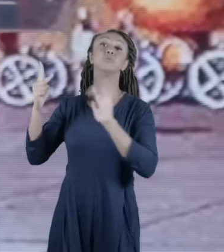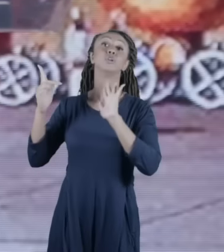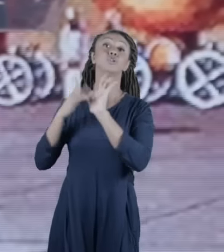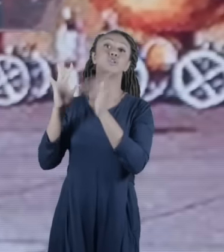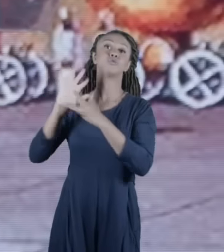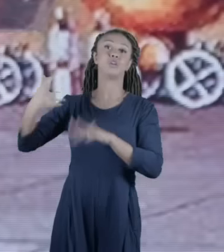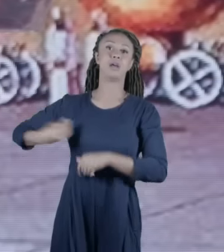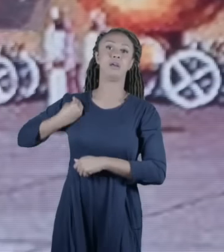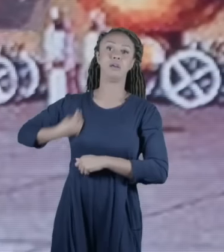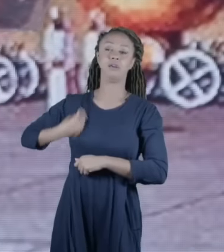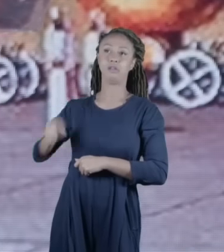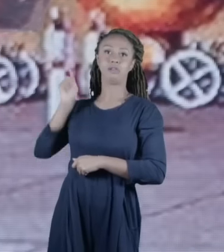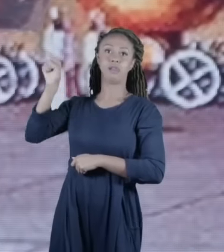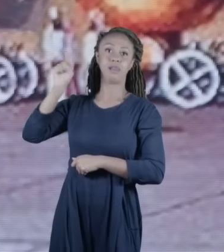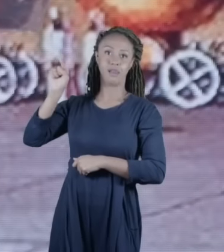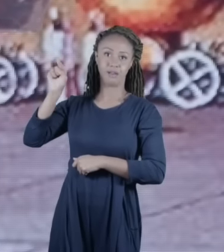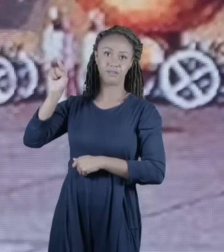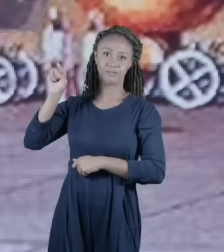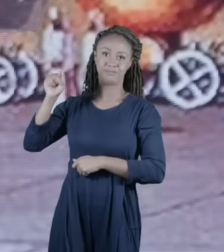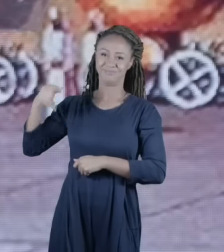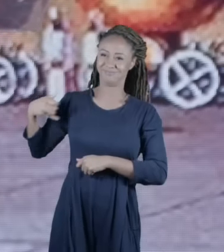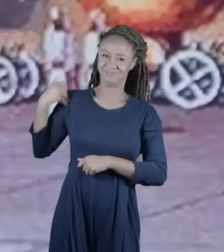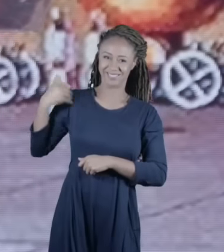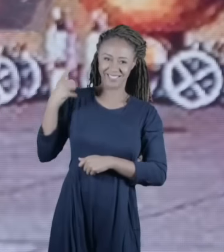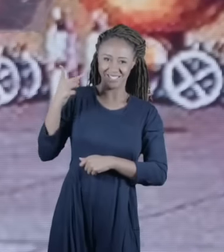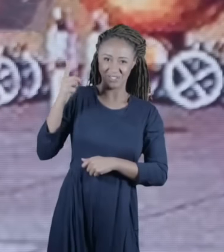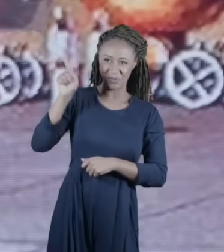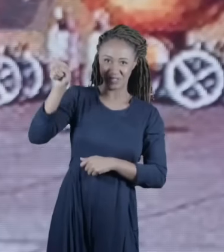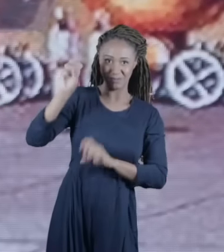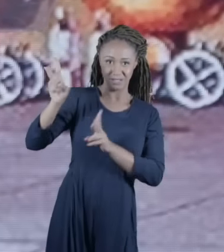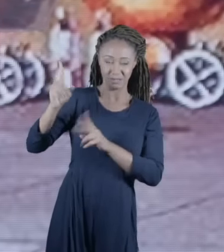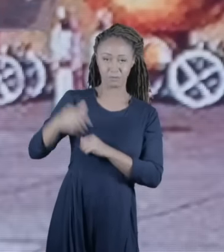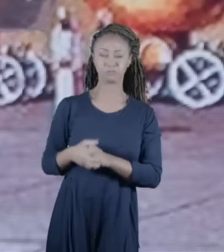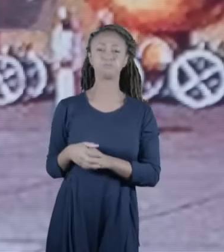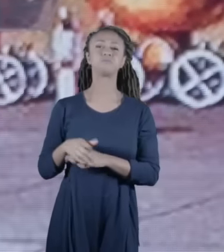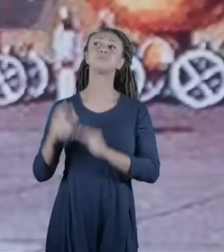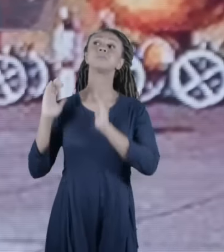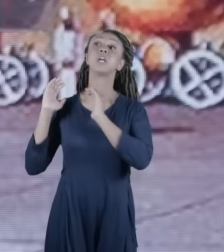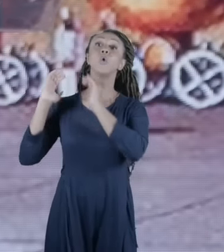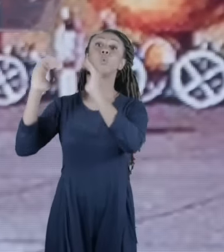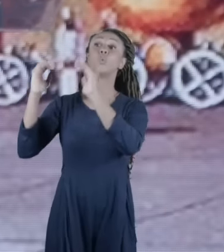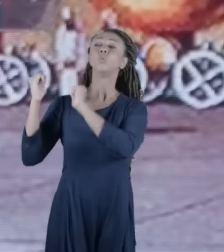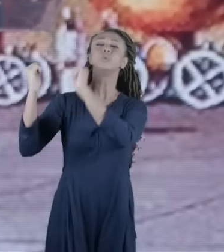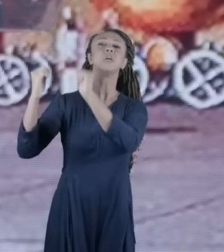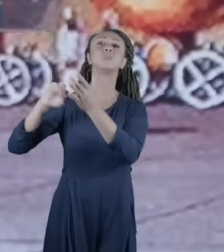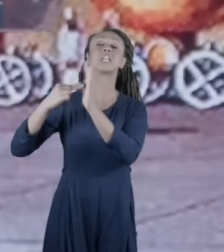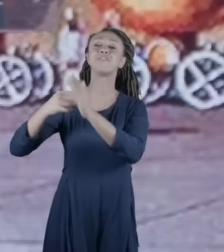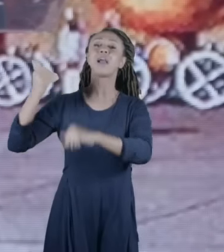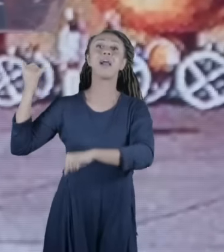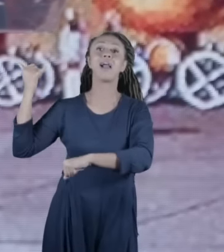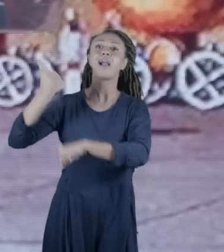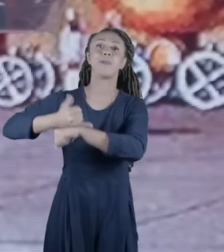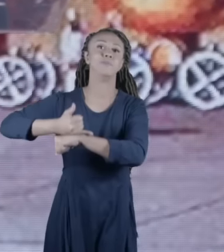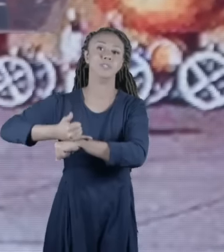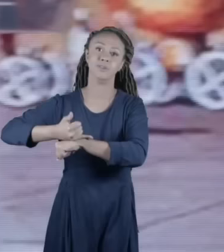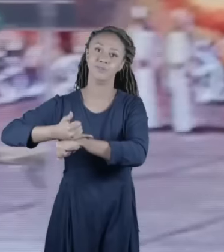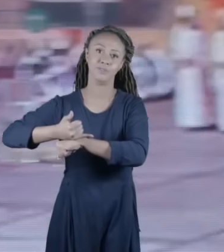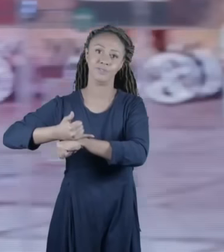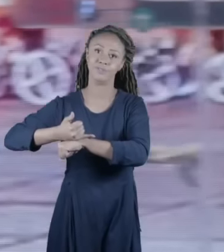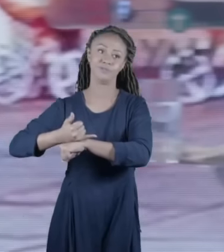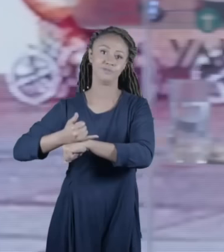então o templo era o coração do povo de Israel até os dias de hoje